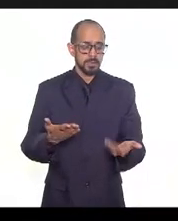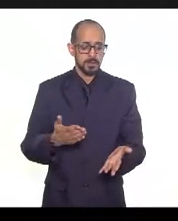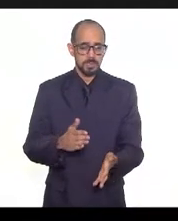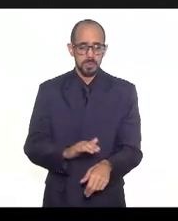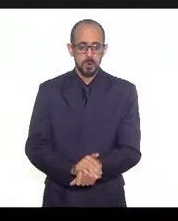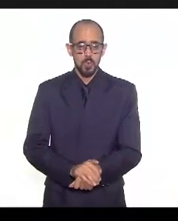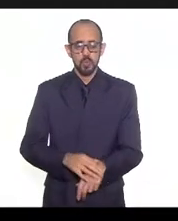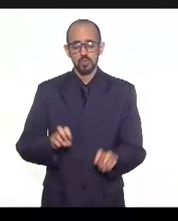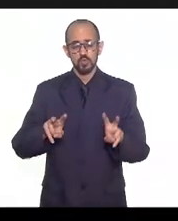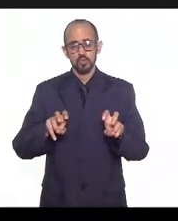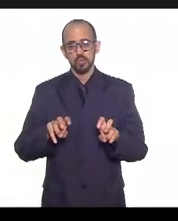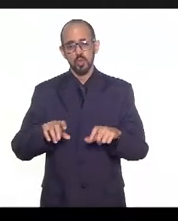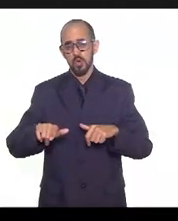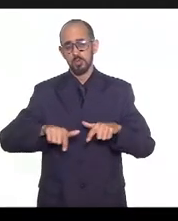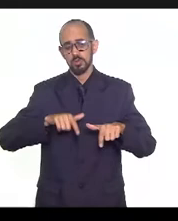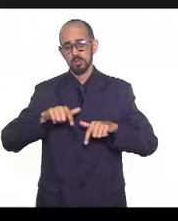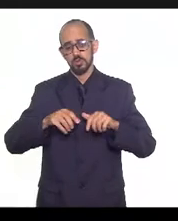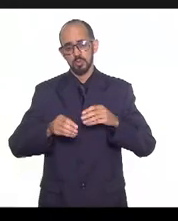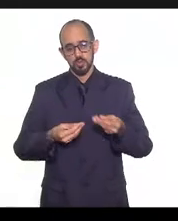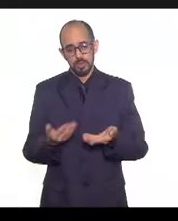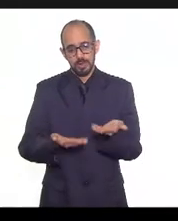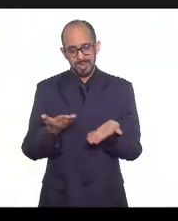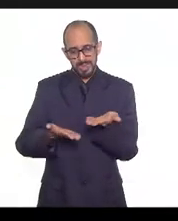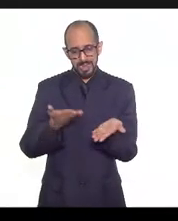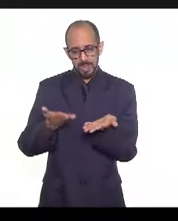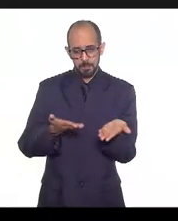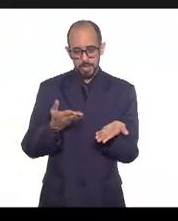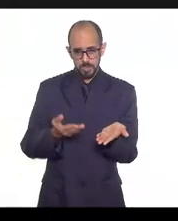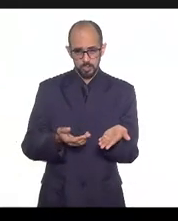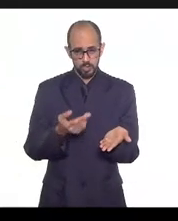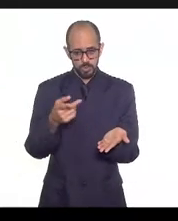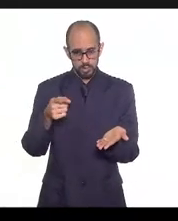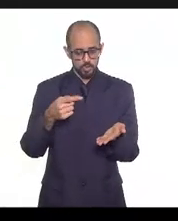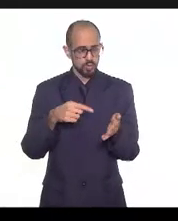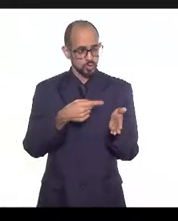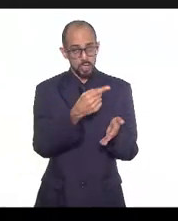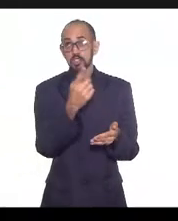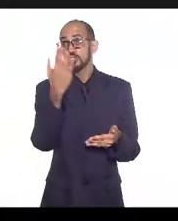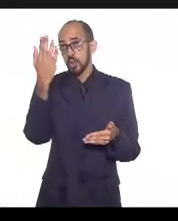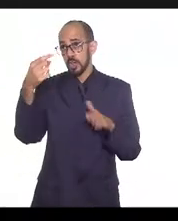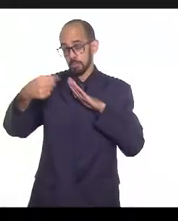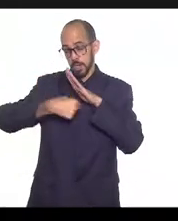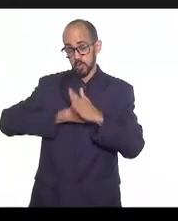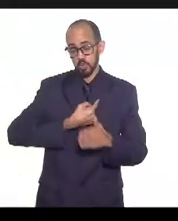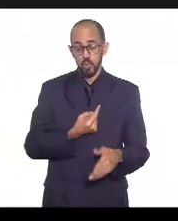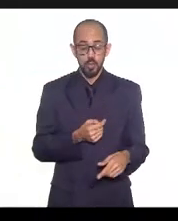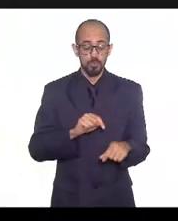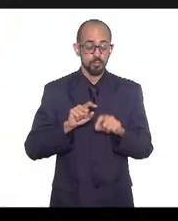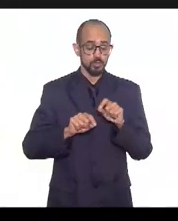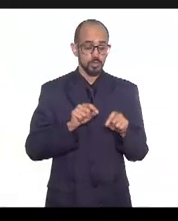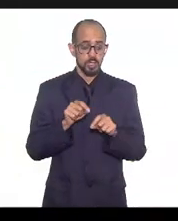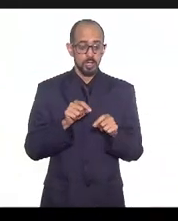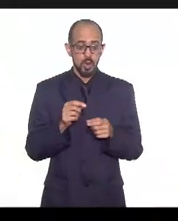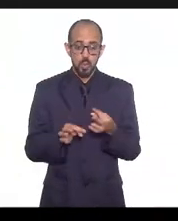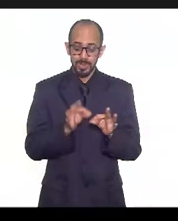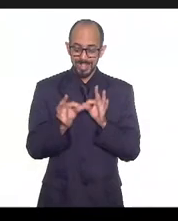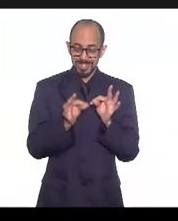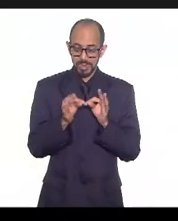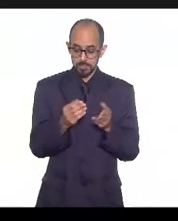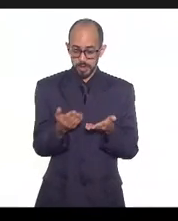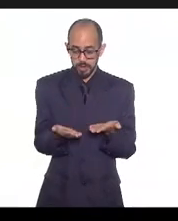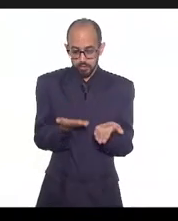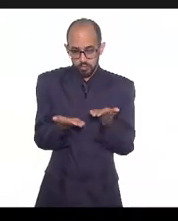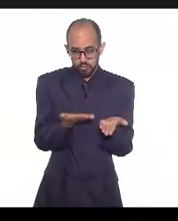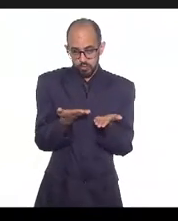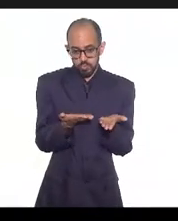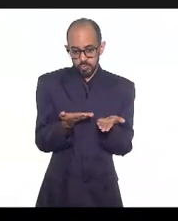ao tratamento que a senhora comentou, a questão é, tratamento pressupõe que eu estou tratando alguma doença